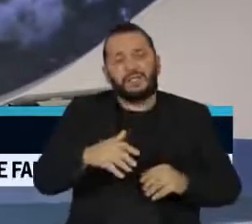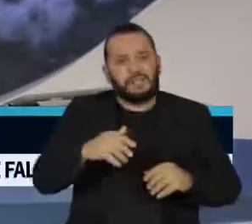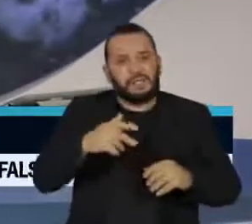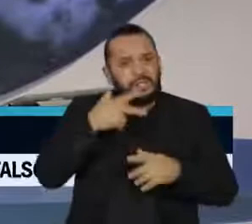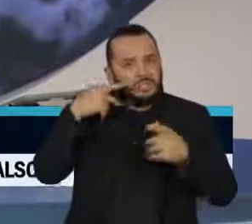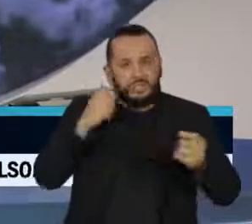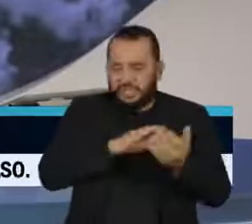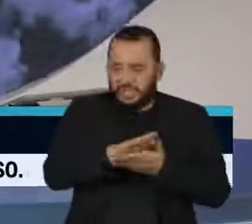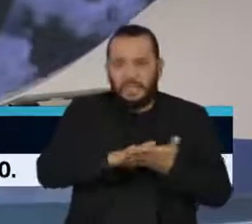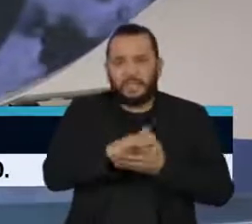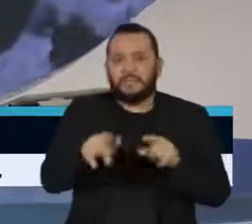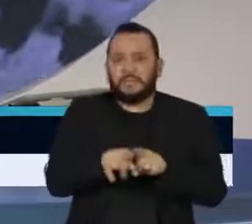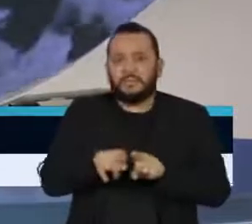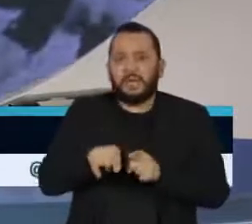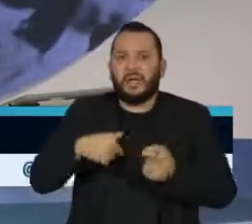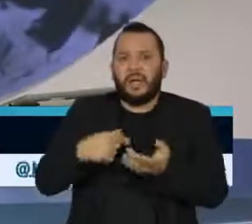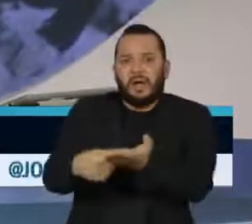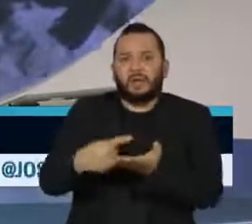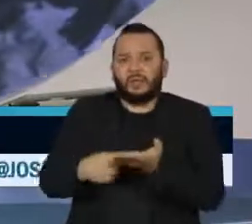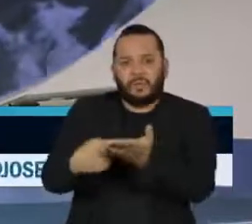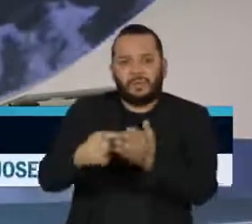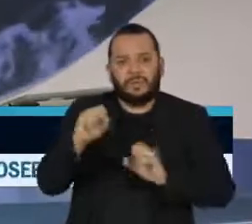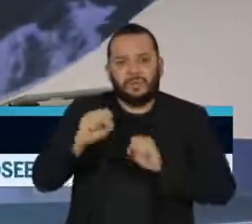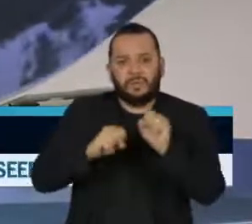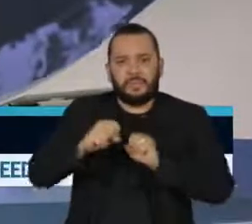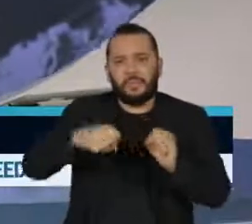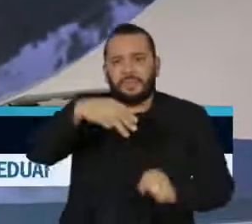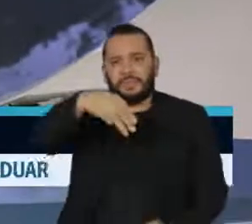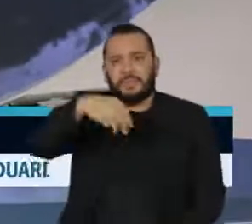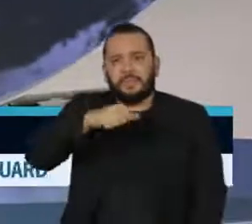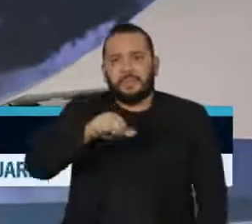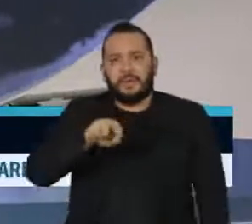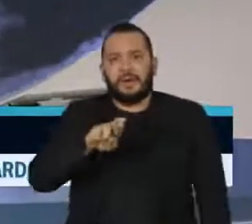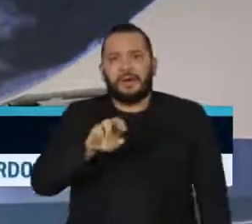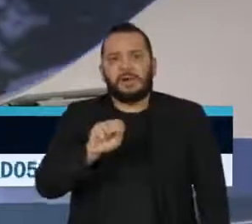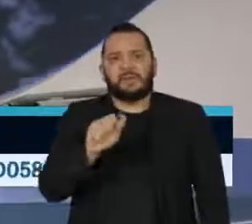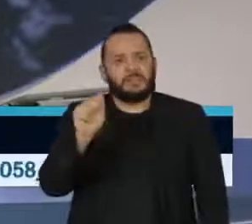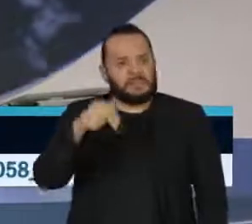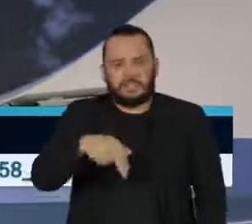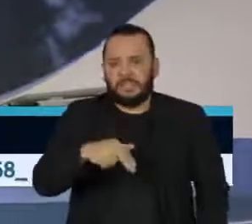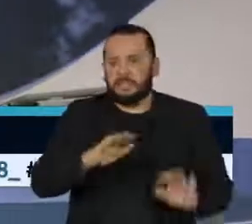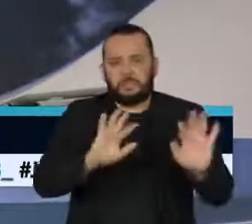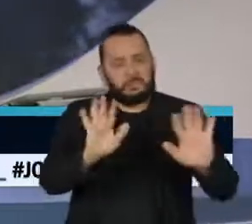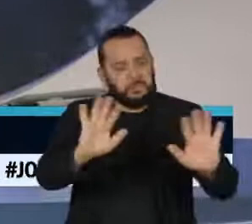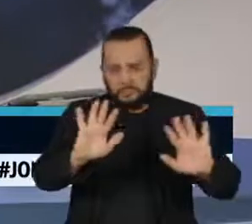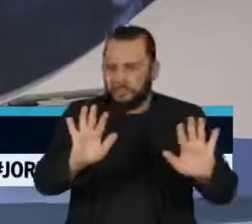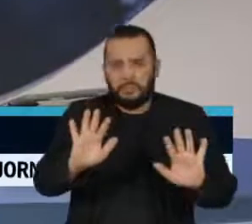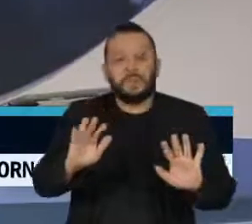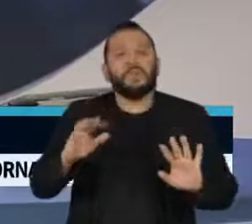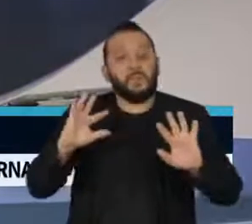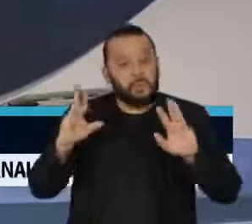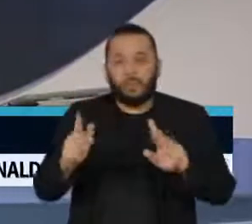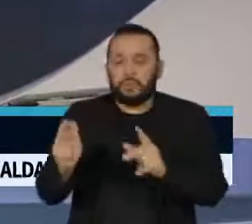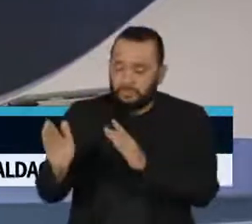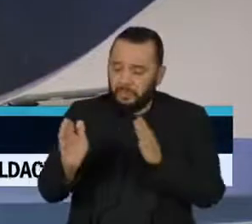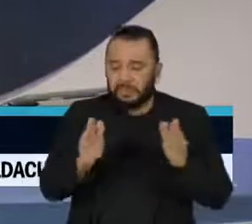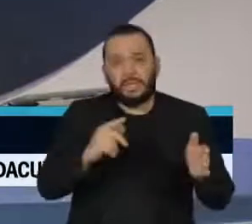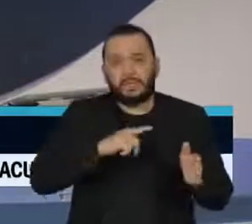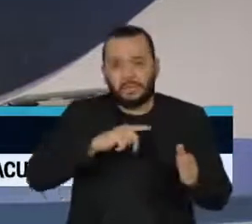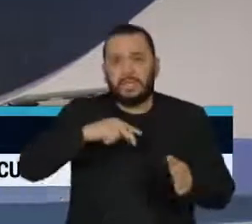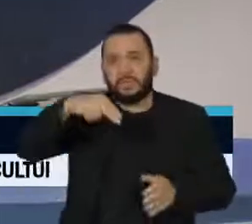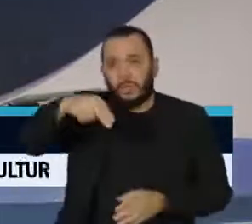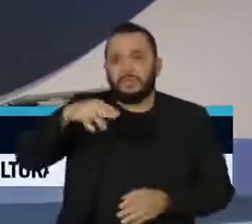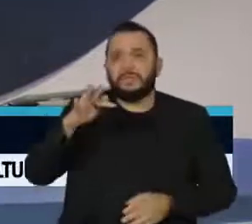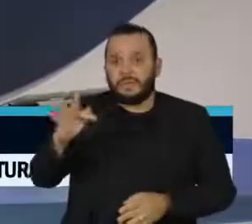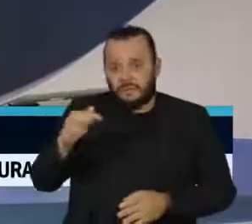comércio com a refinaria Marçã, que vende o produto para o mercado internacional. E que todo o processo é feito com nota fiscal, obedecendo a